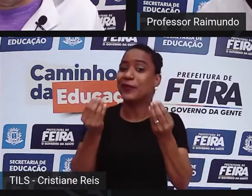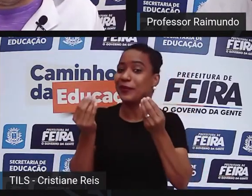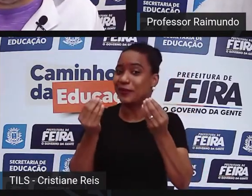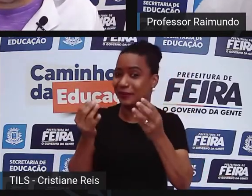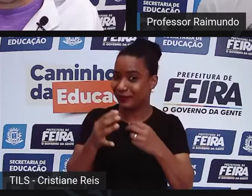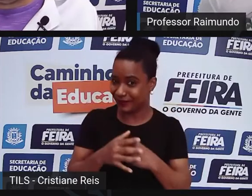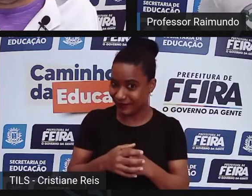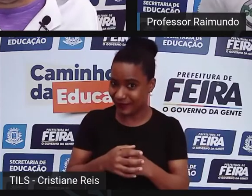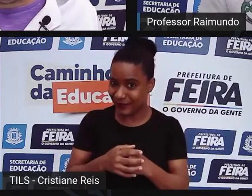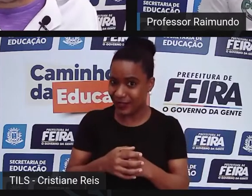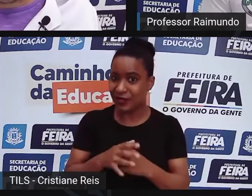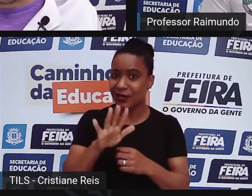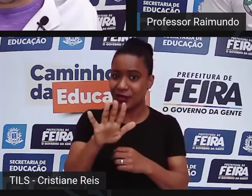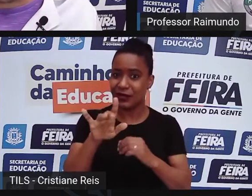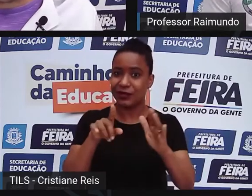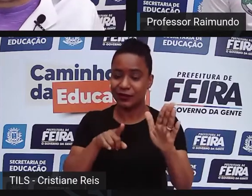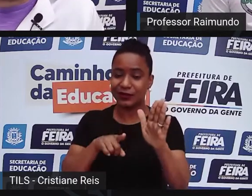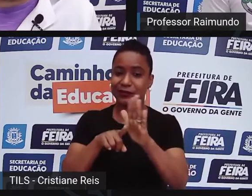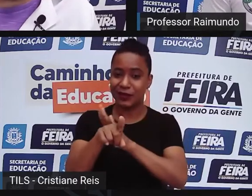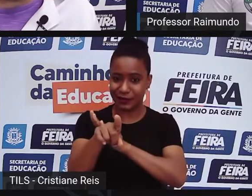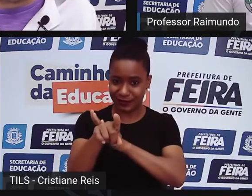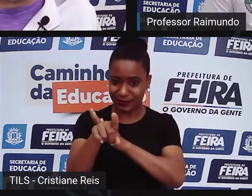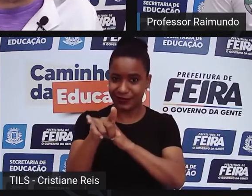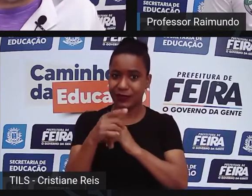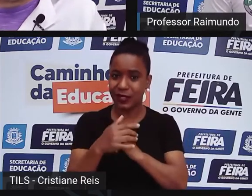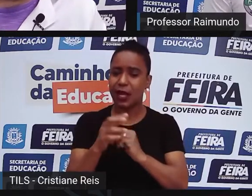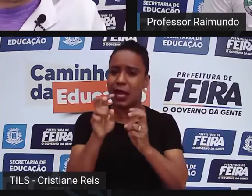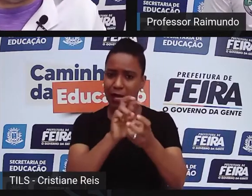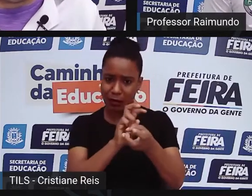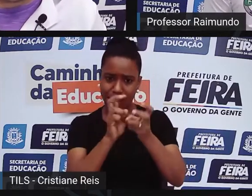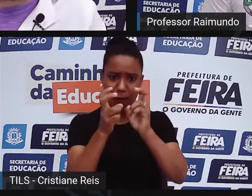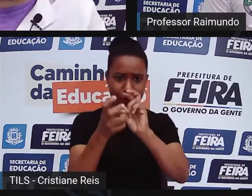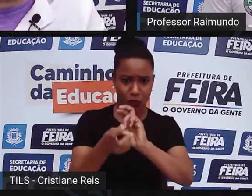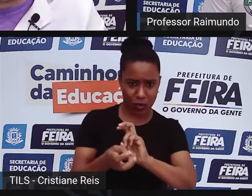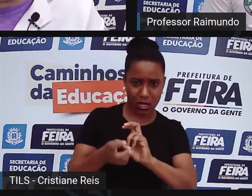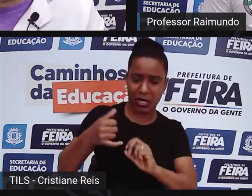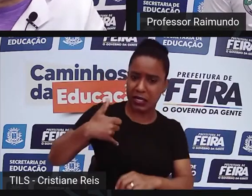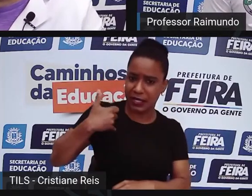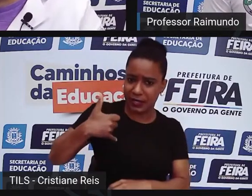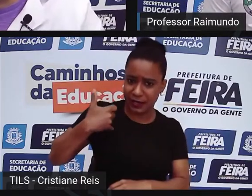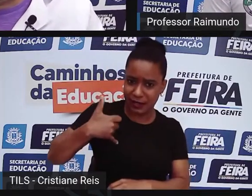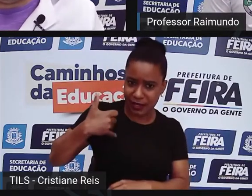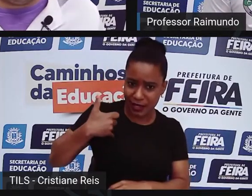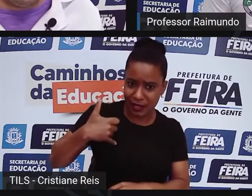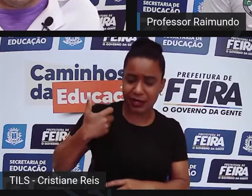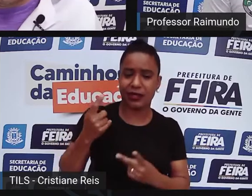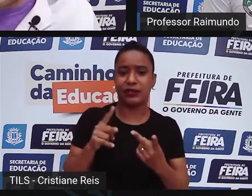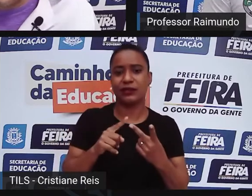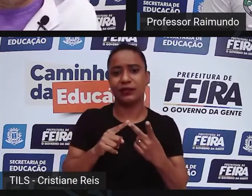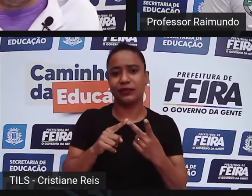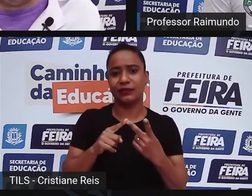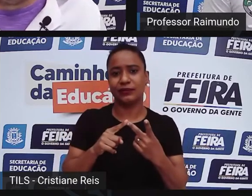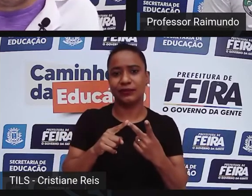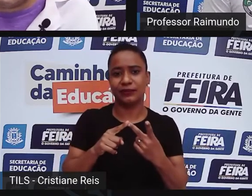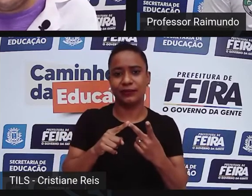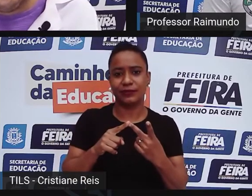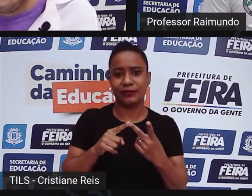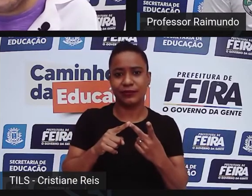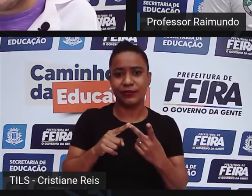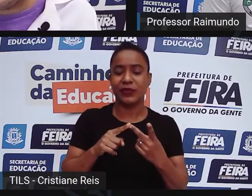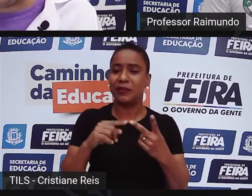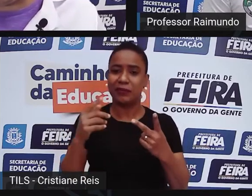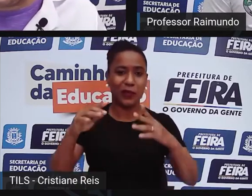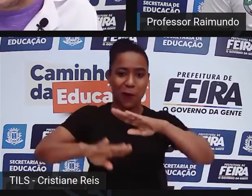capoeira, ela é para qualquer pessoa em relação à idade, em relação ao jogo de